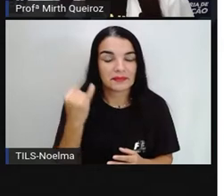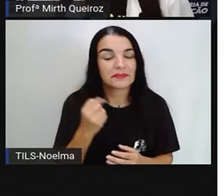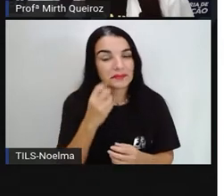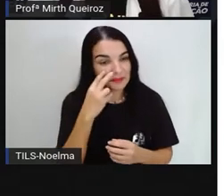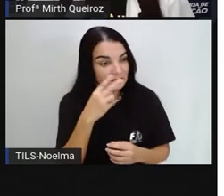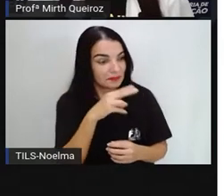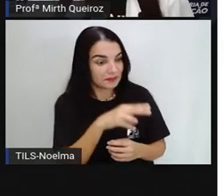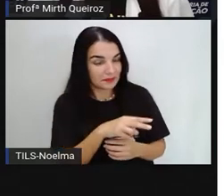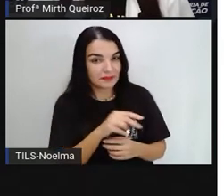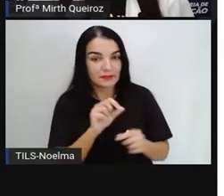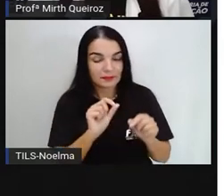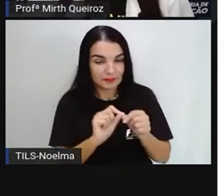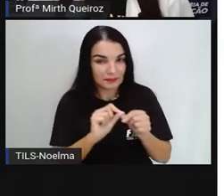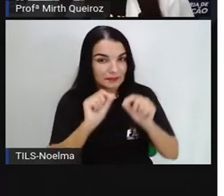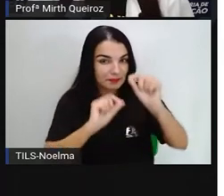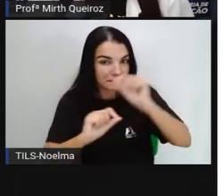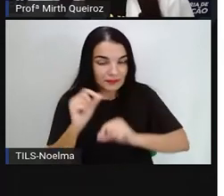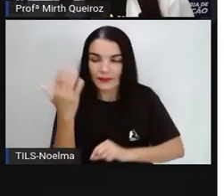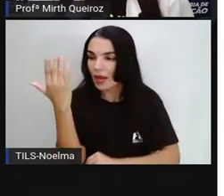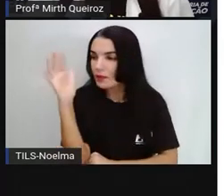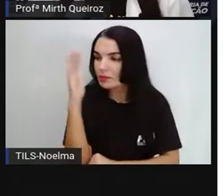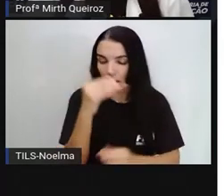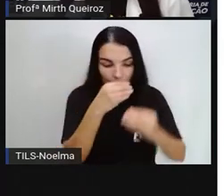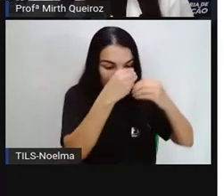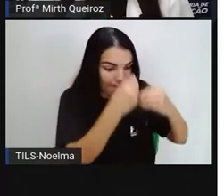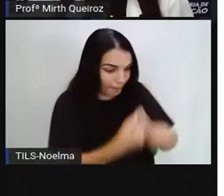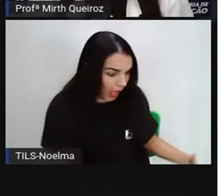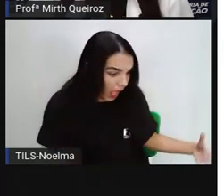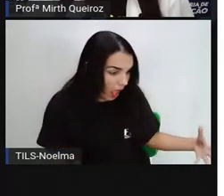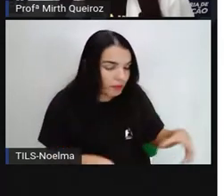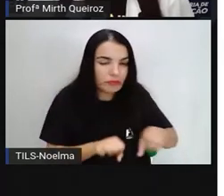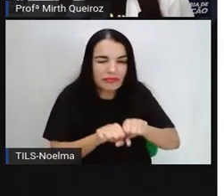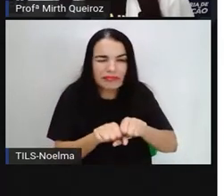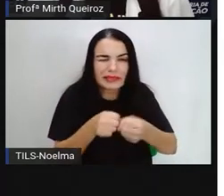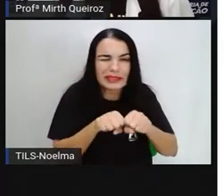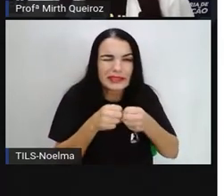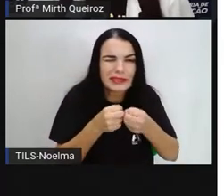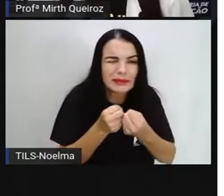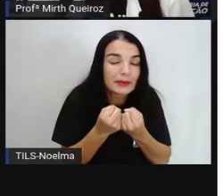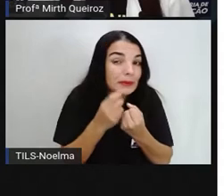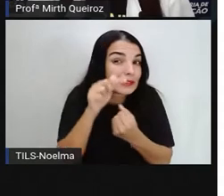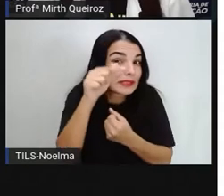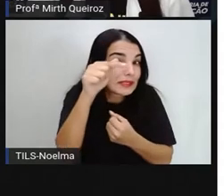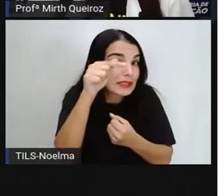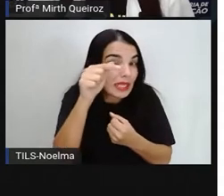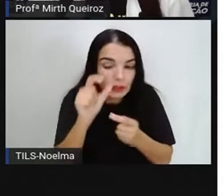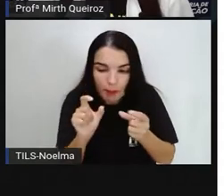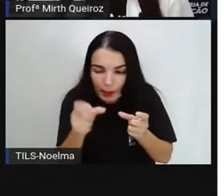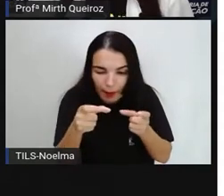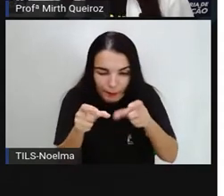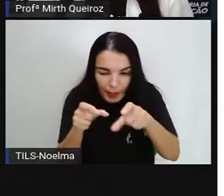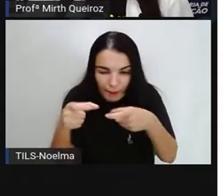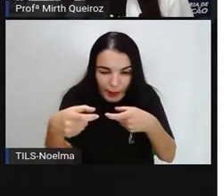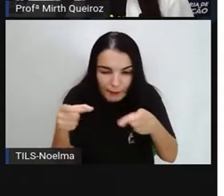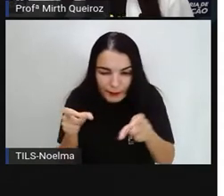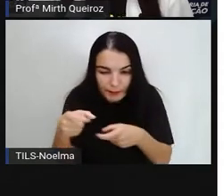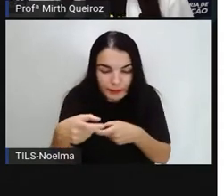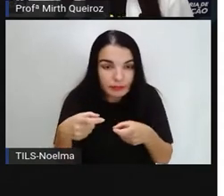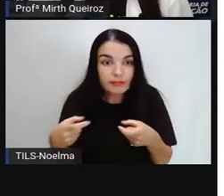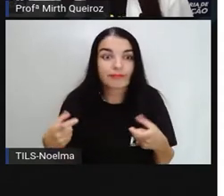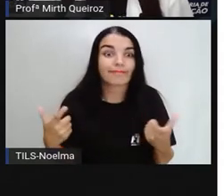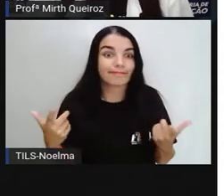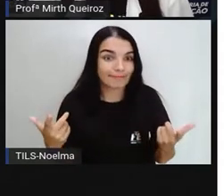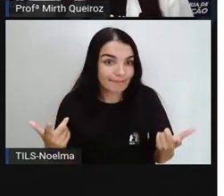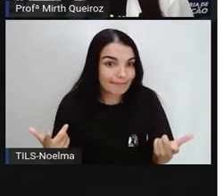mensageiro, ele deixou cair o espelho do imperador. Esse espelho, ele se partiu no chão em